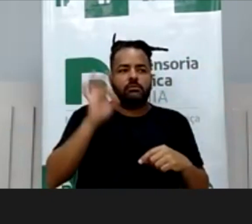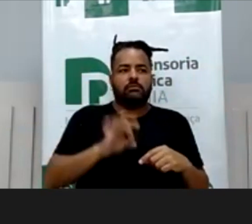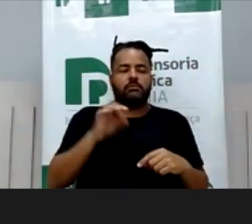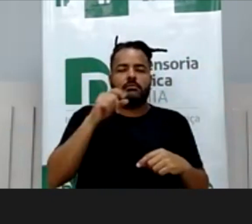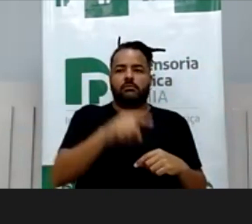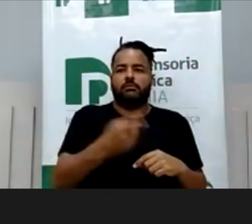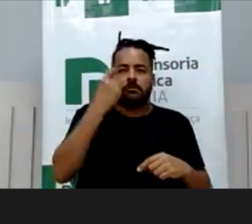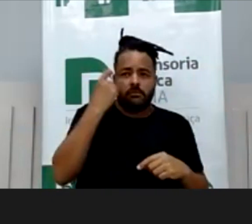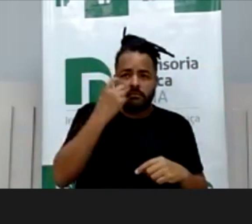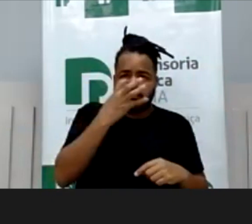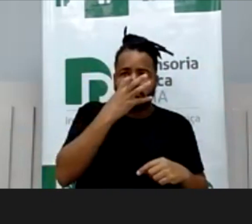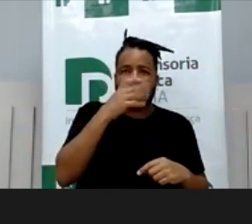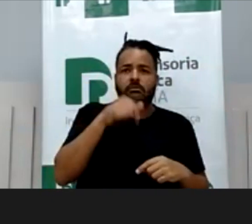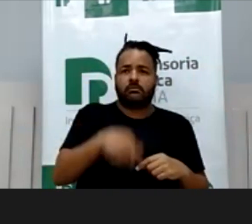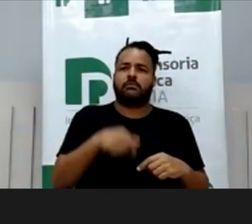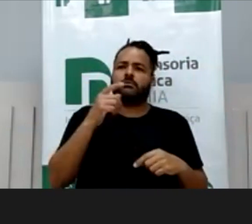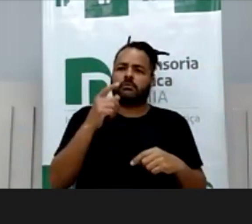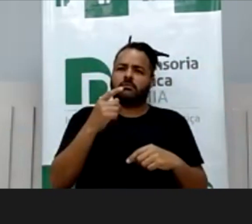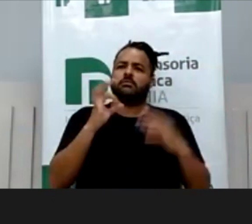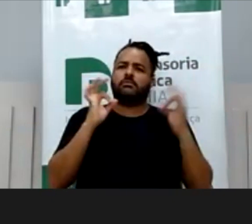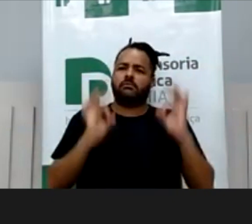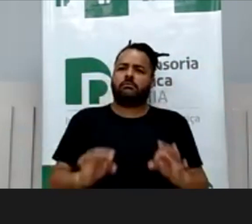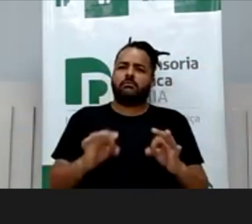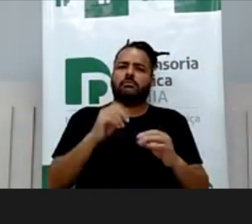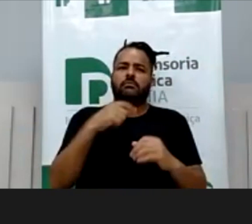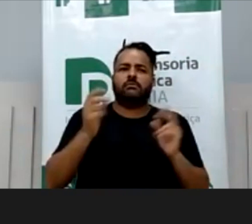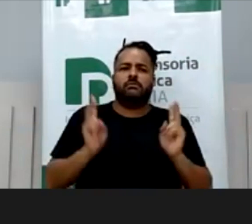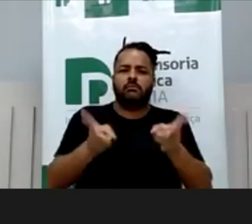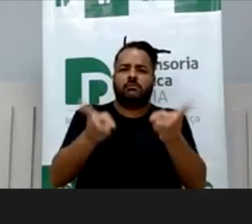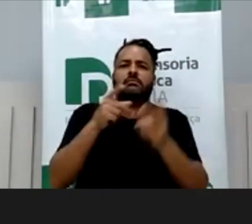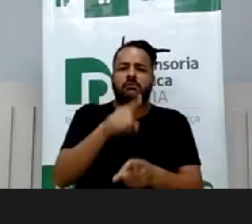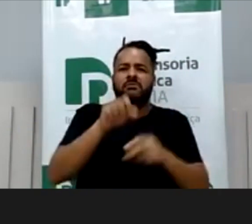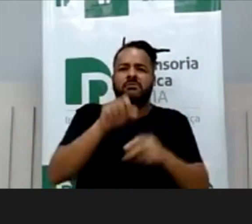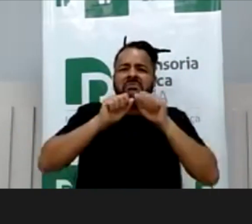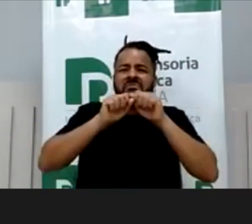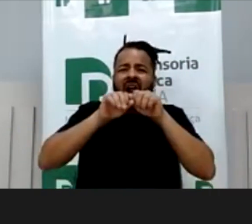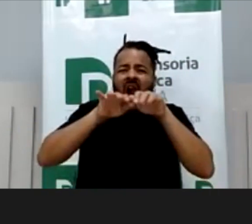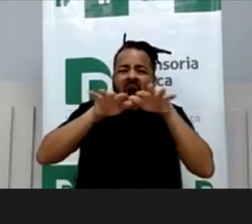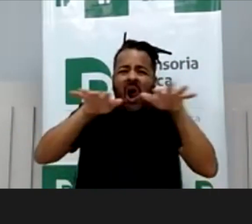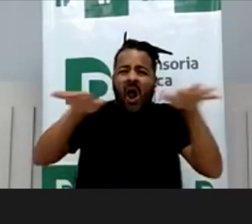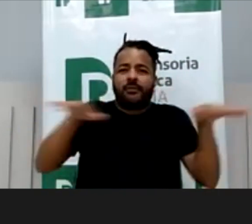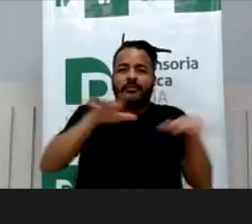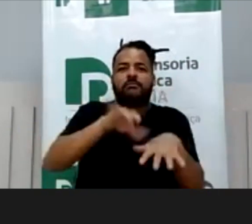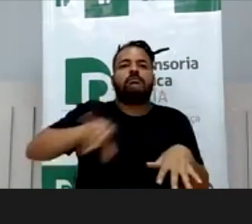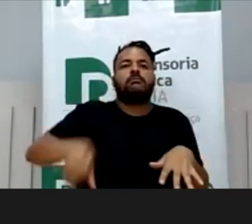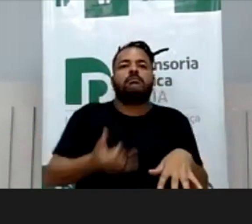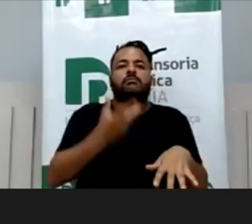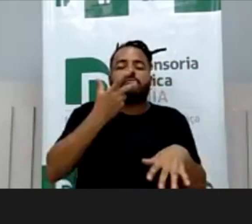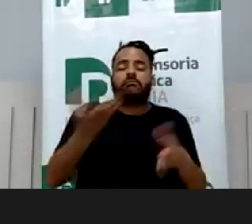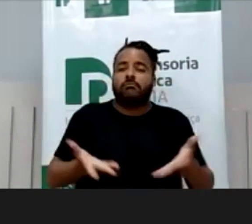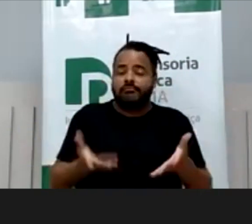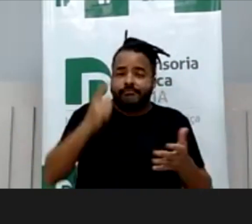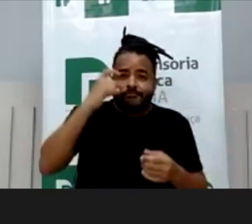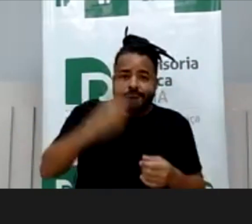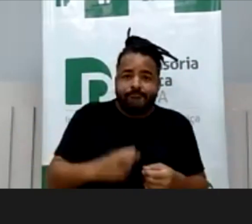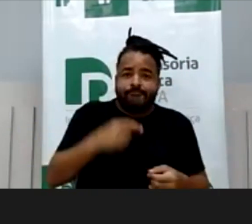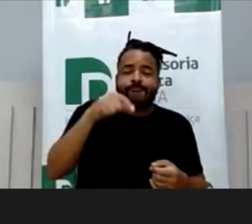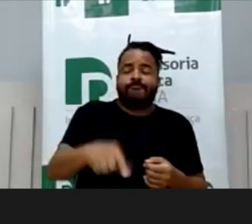Você é exatamente, mas a gente tem que fazer sempre para quem foi, quem nos deu a oportunidade de falar, a gente tem interesse, porque a gente